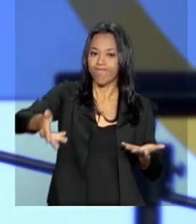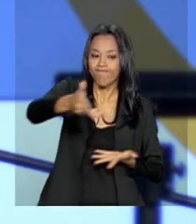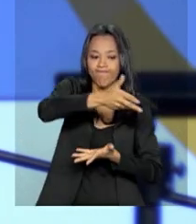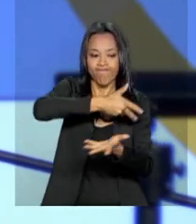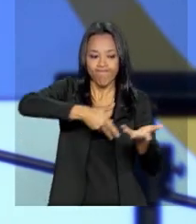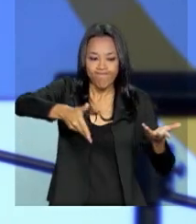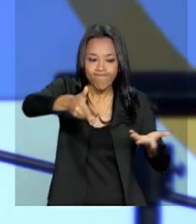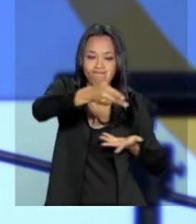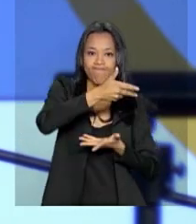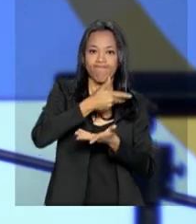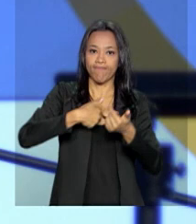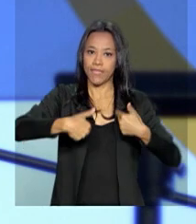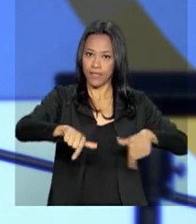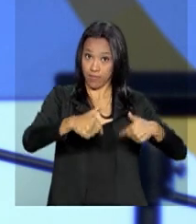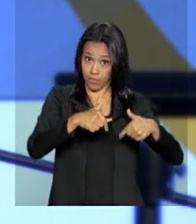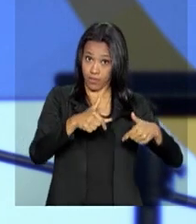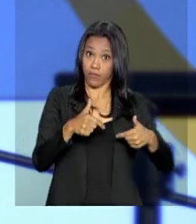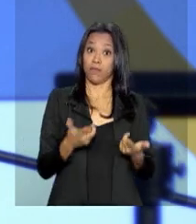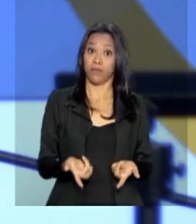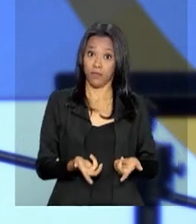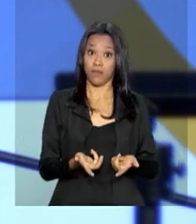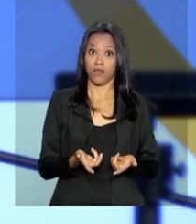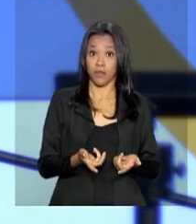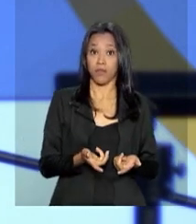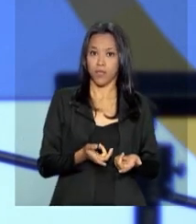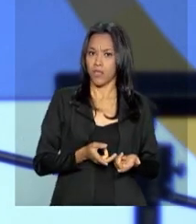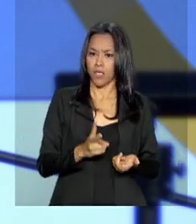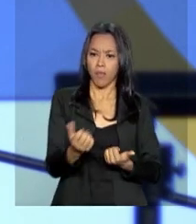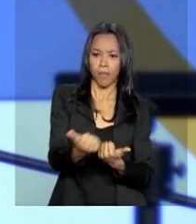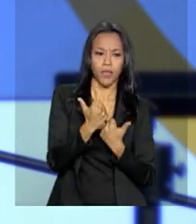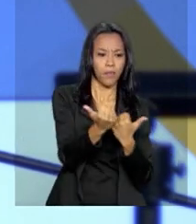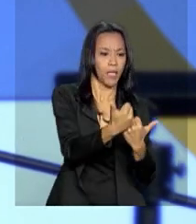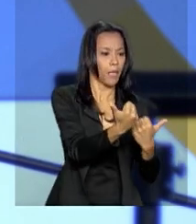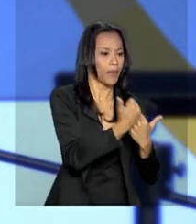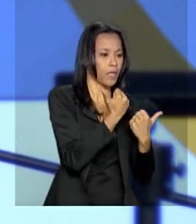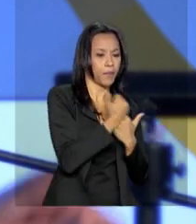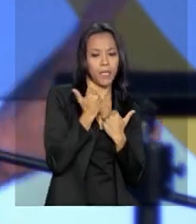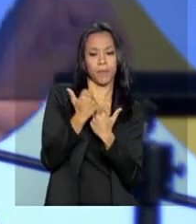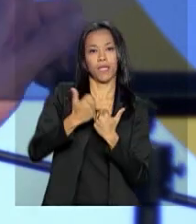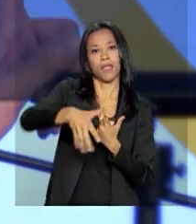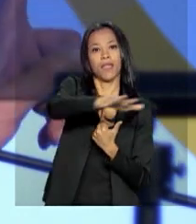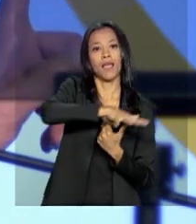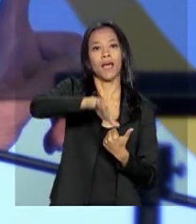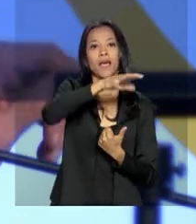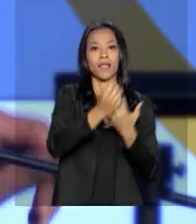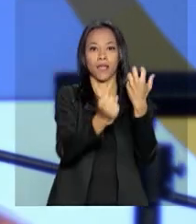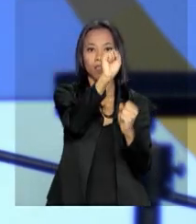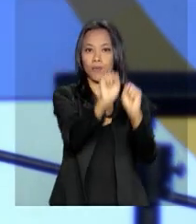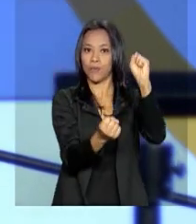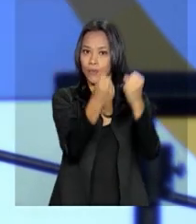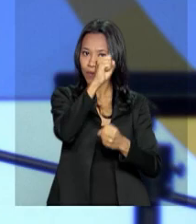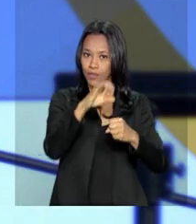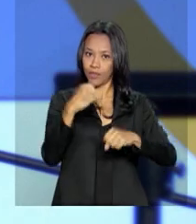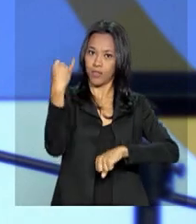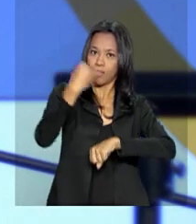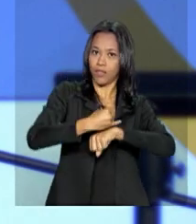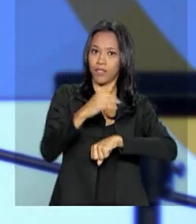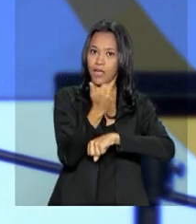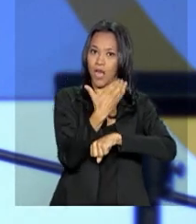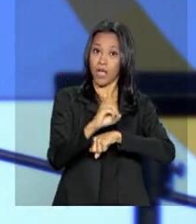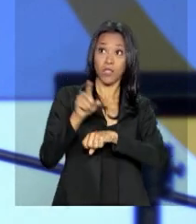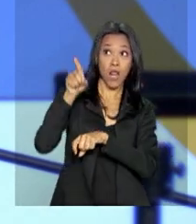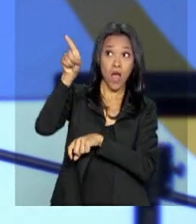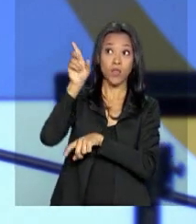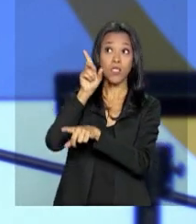trabalhamos em estreita colaboração com o setor siderúrgico. Ainda agora, quando nos Estados Unidos